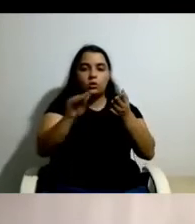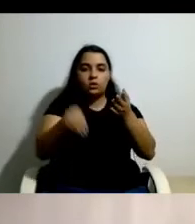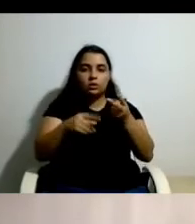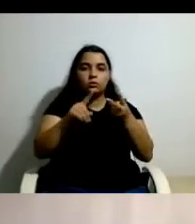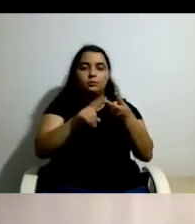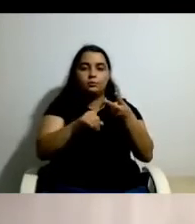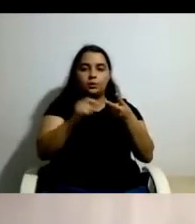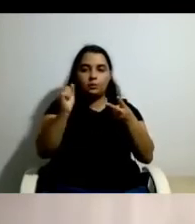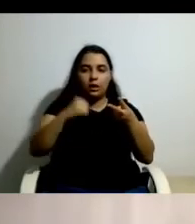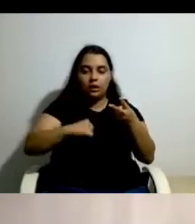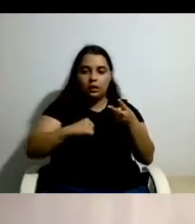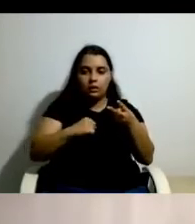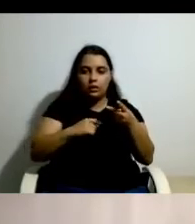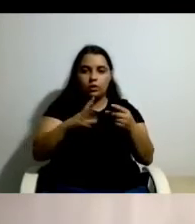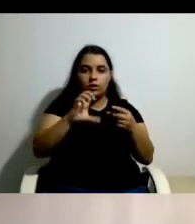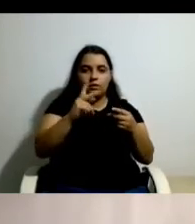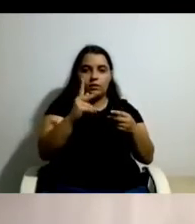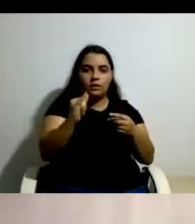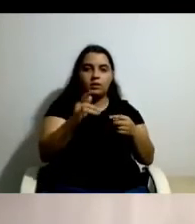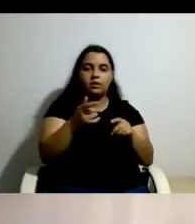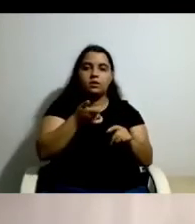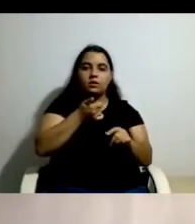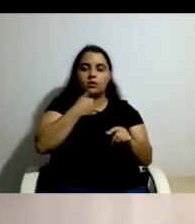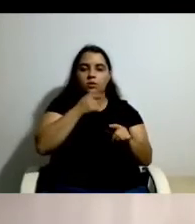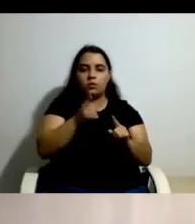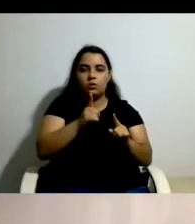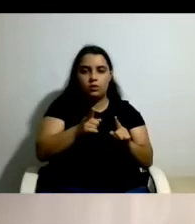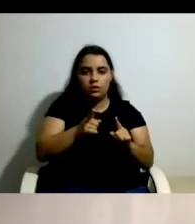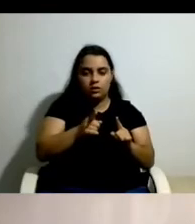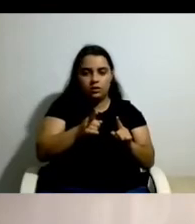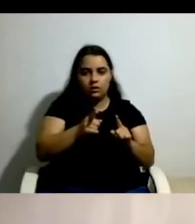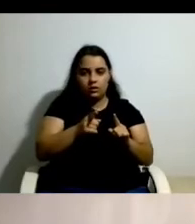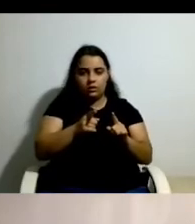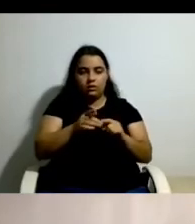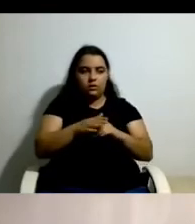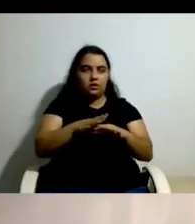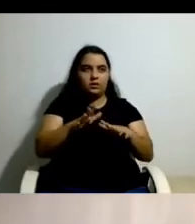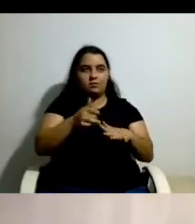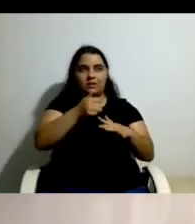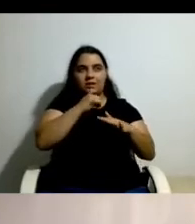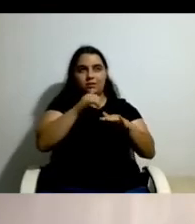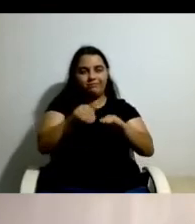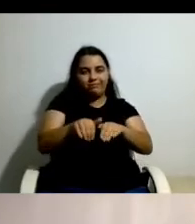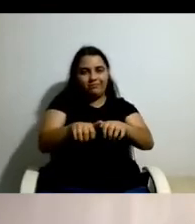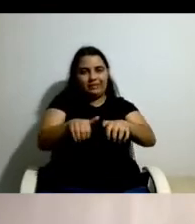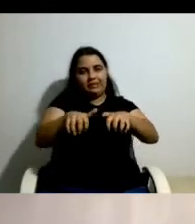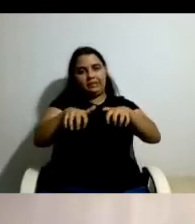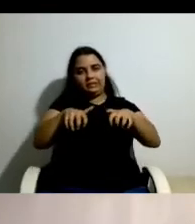O CDI, perante isto, resolveu alguma passividade e alguma dificuldade na gestão dos